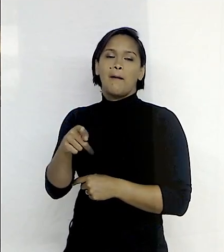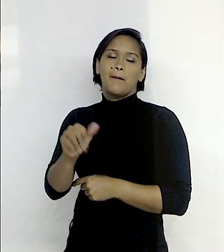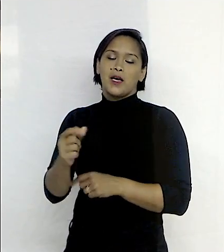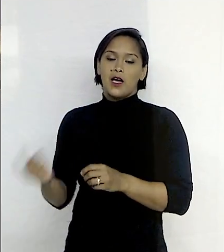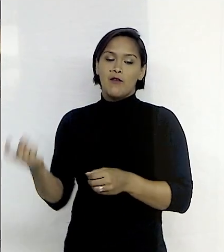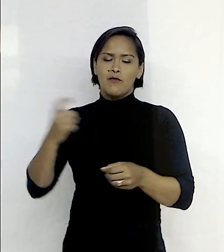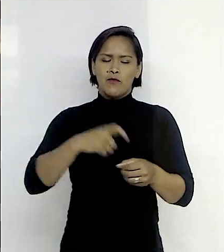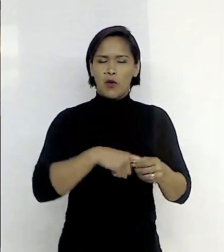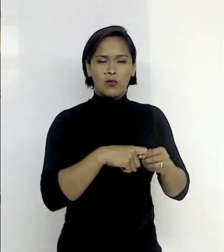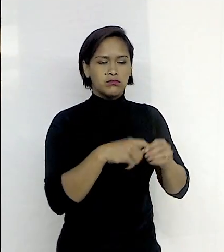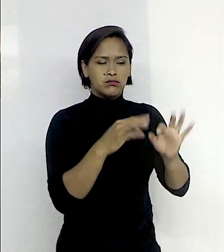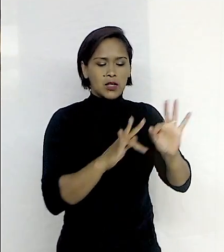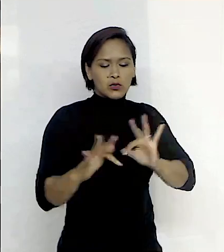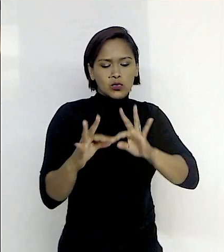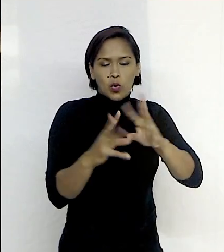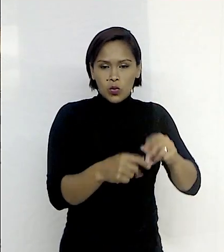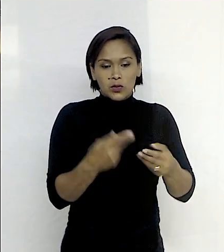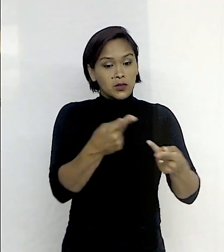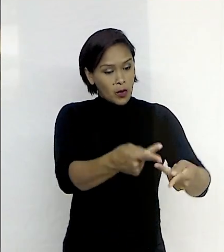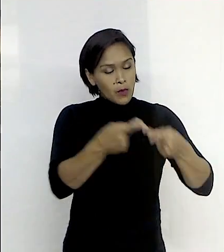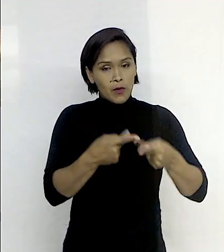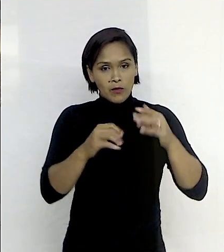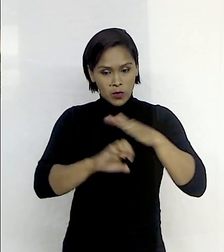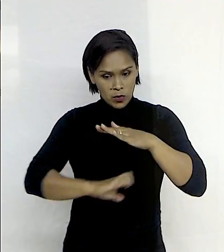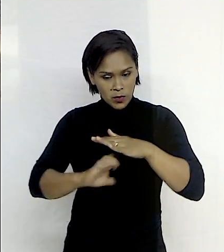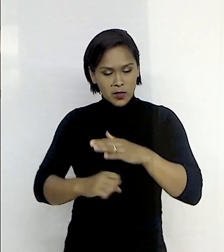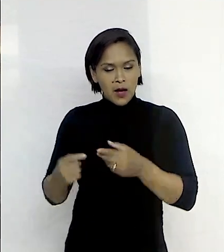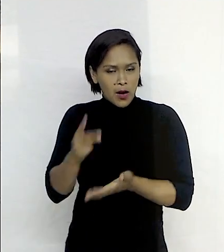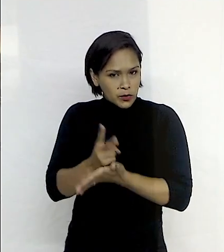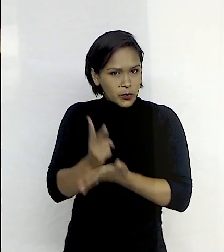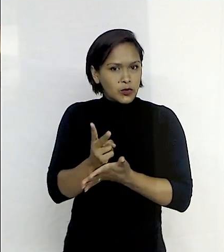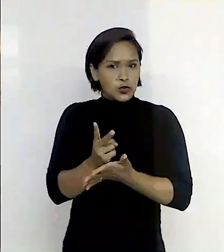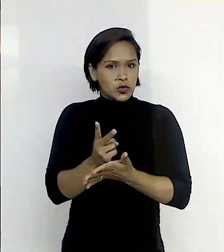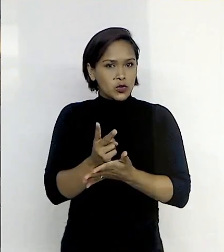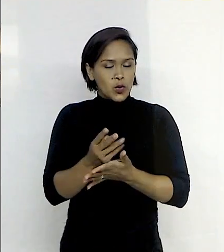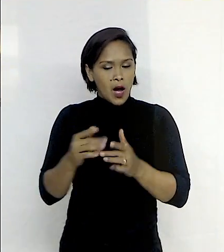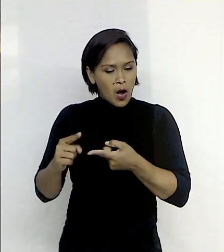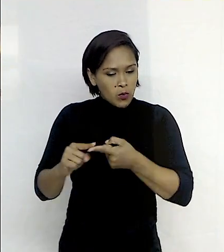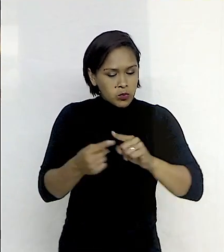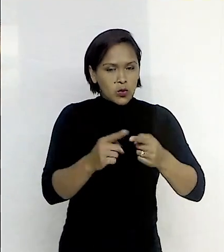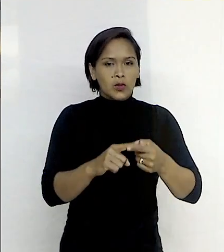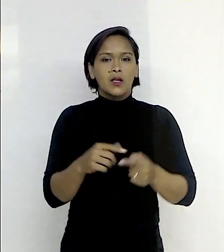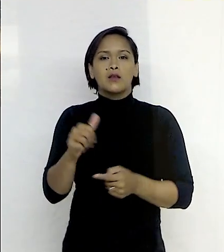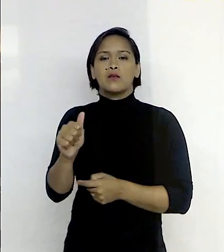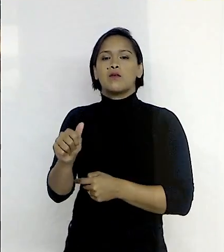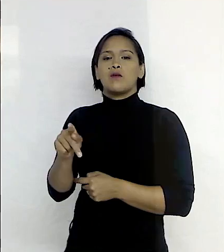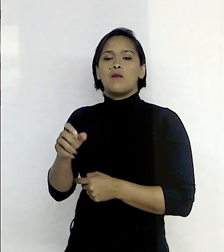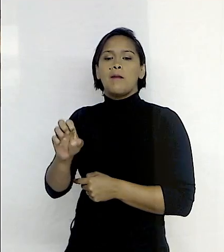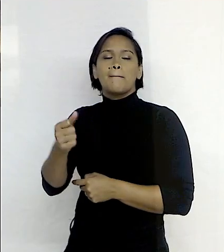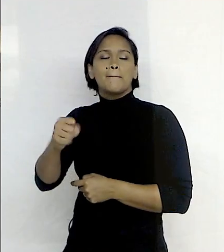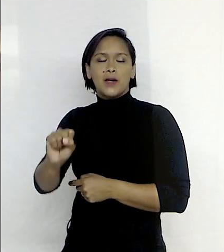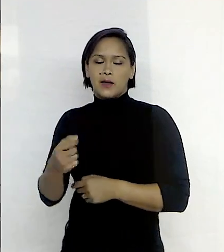Então, eu convido os empresários a estabelecer contato com a Apex, porque certamente existem